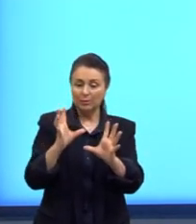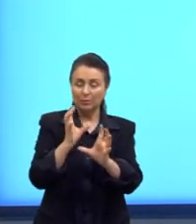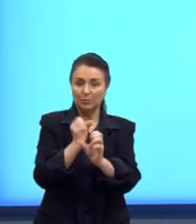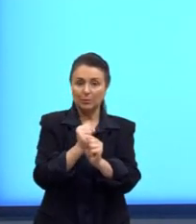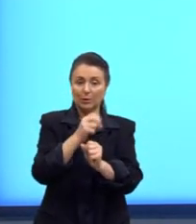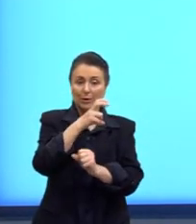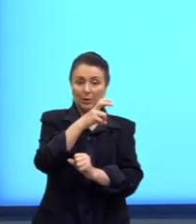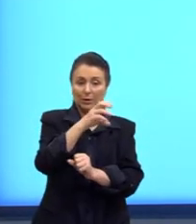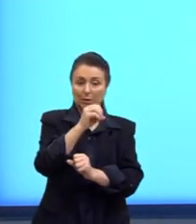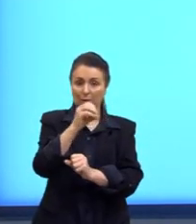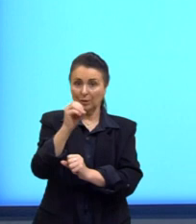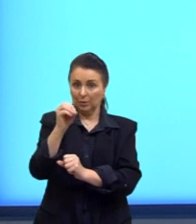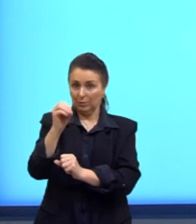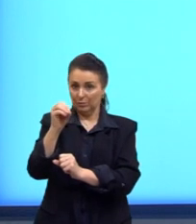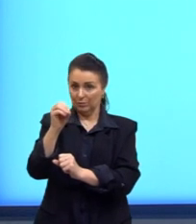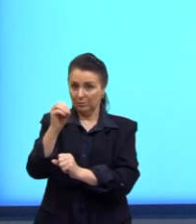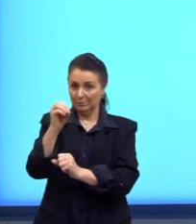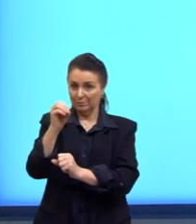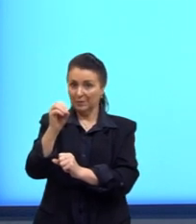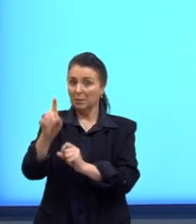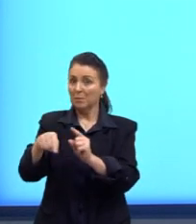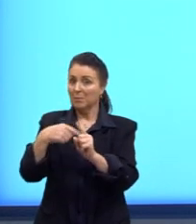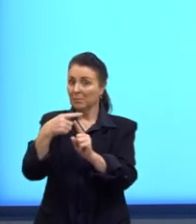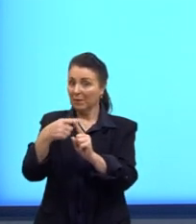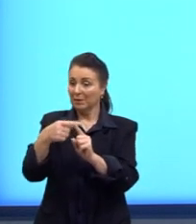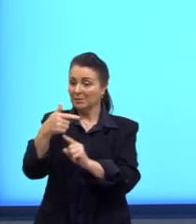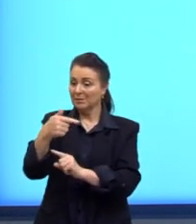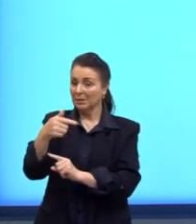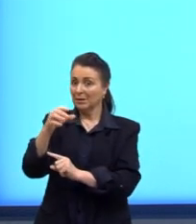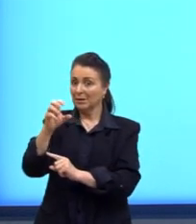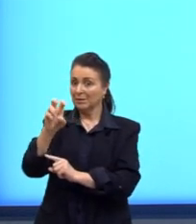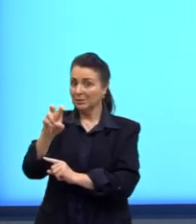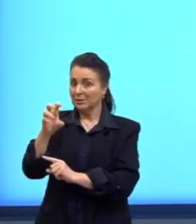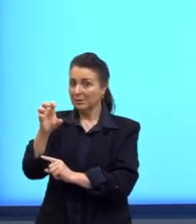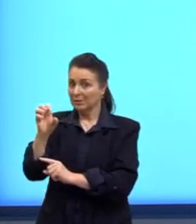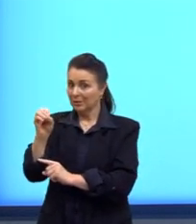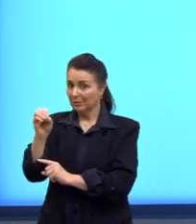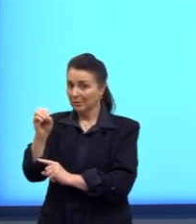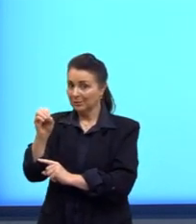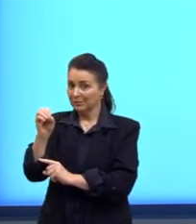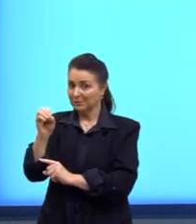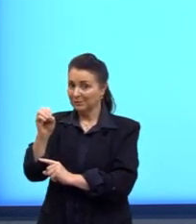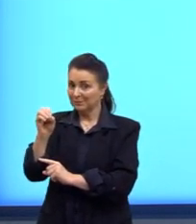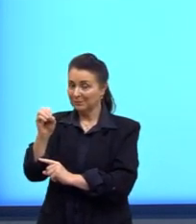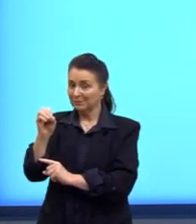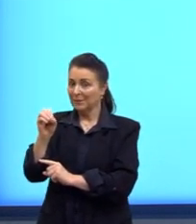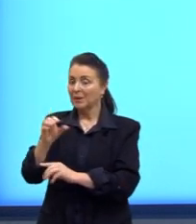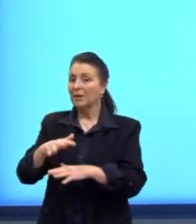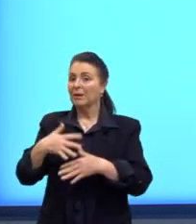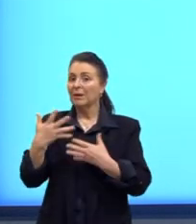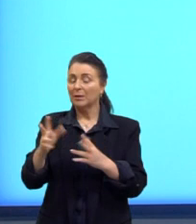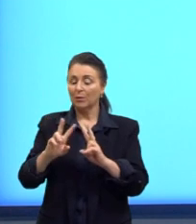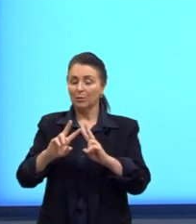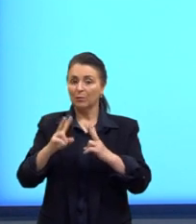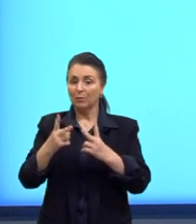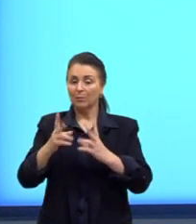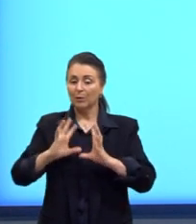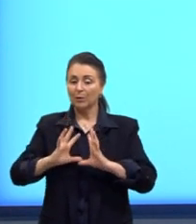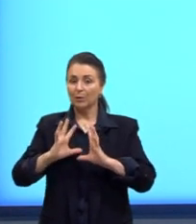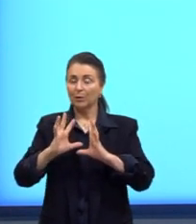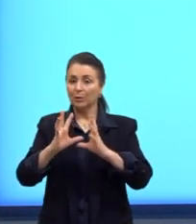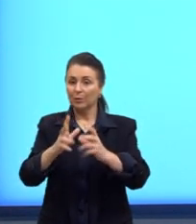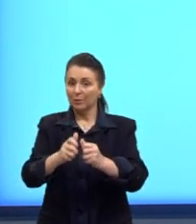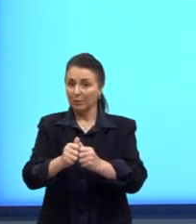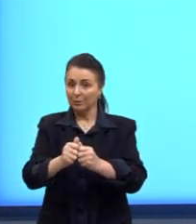milímetros cúbicos da esfera mais os 750 do cilindro. Então, o nosso volume total